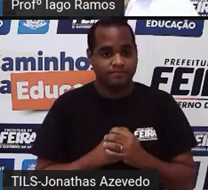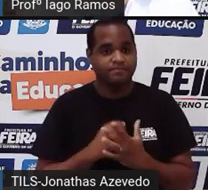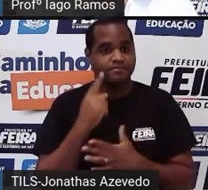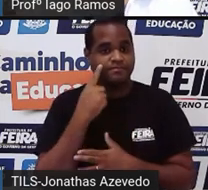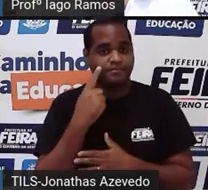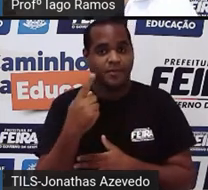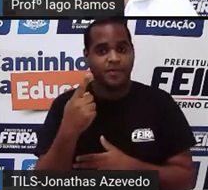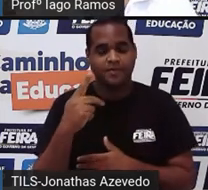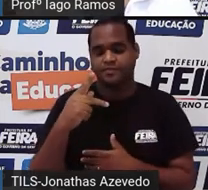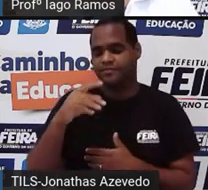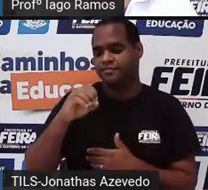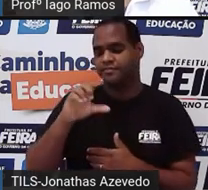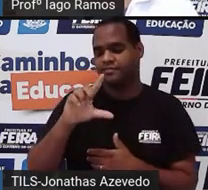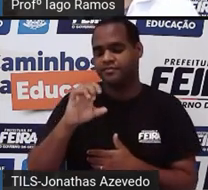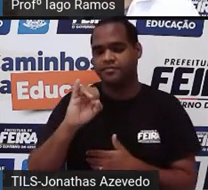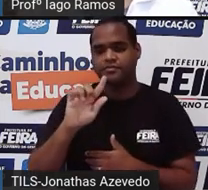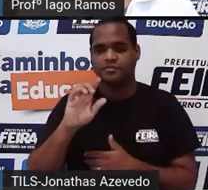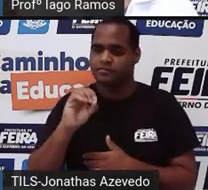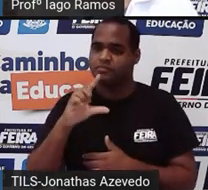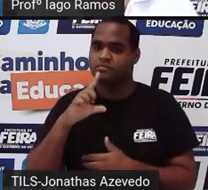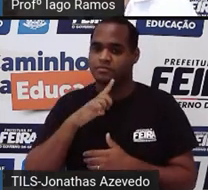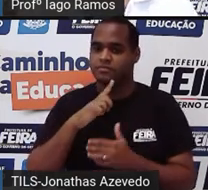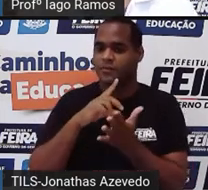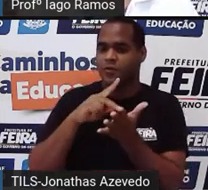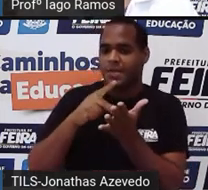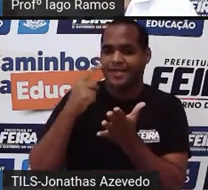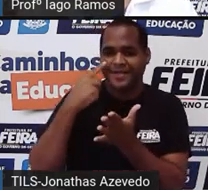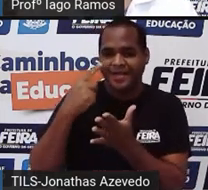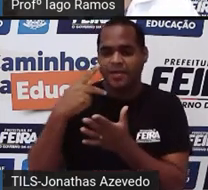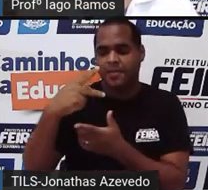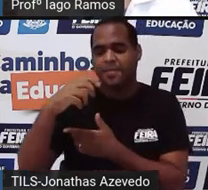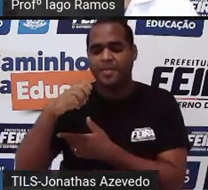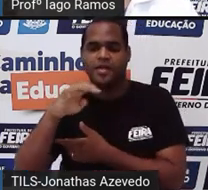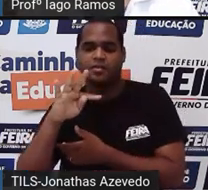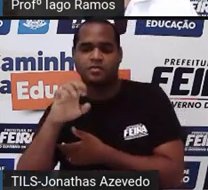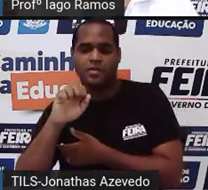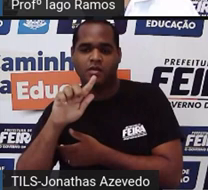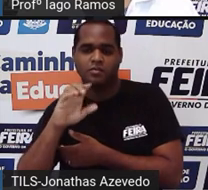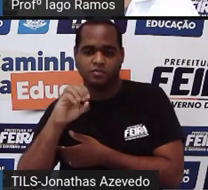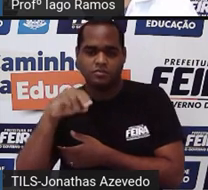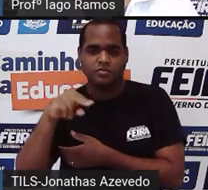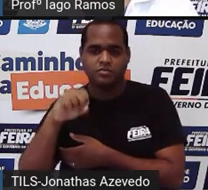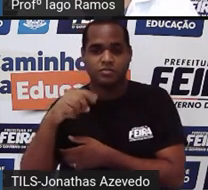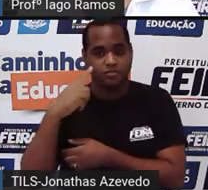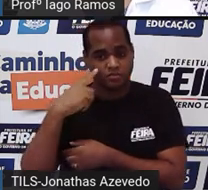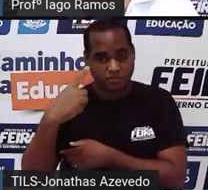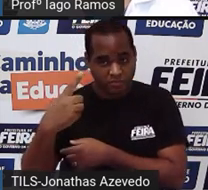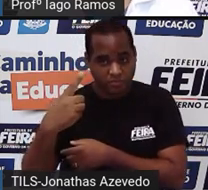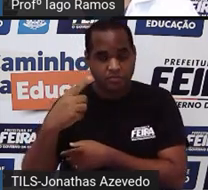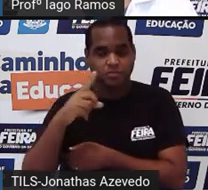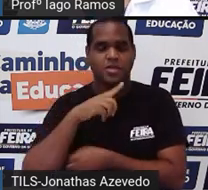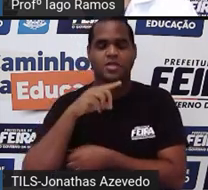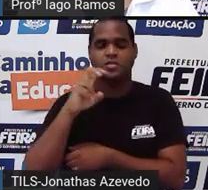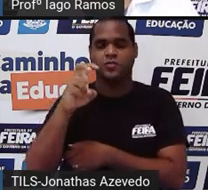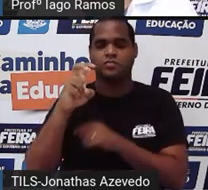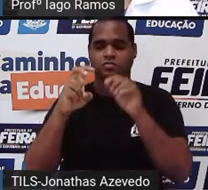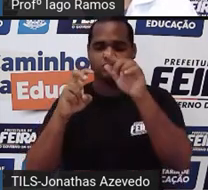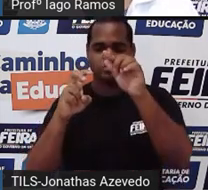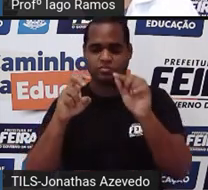Esses polígonos, essas figuras geométricas planas são pentágonos, tá? São figuras que têm cinco lados.